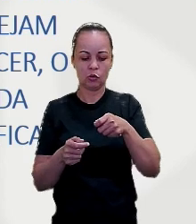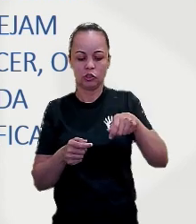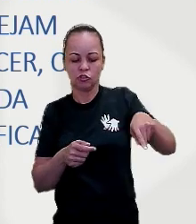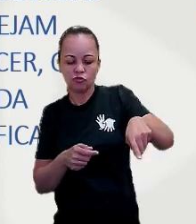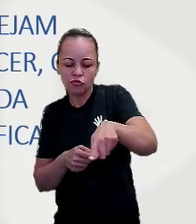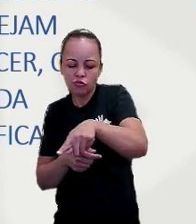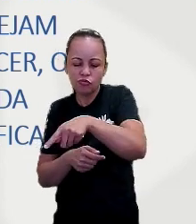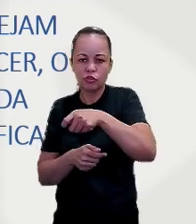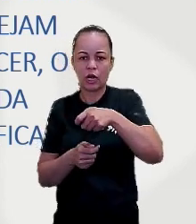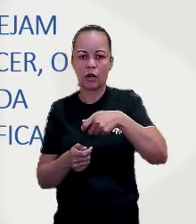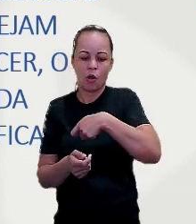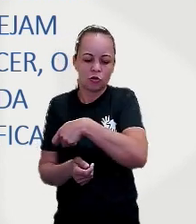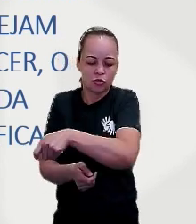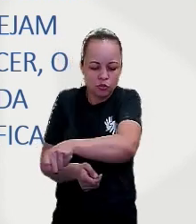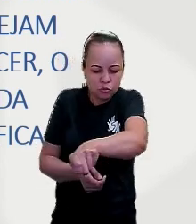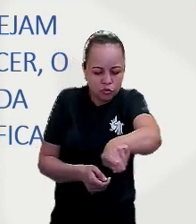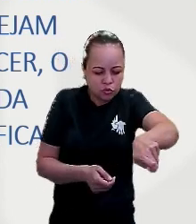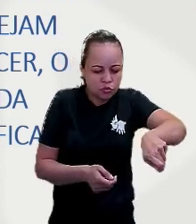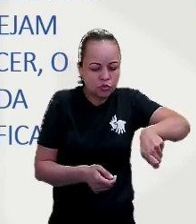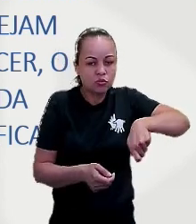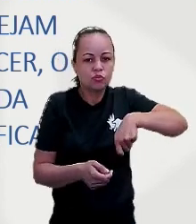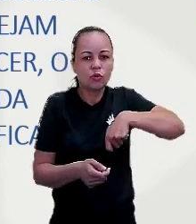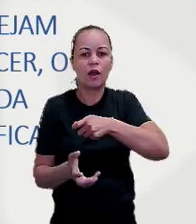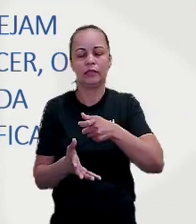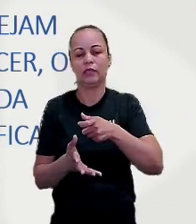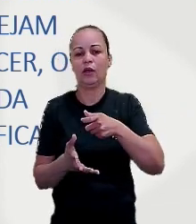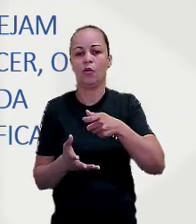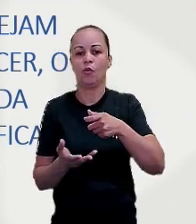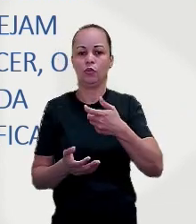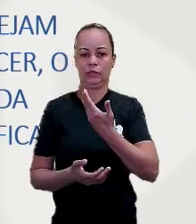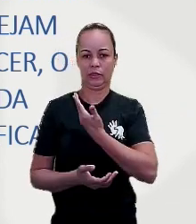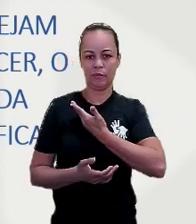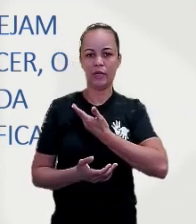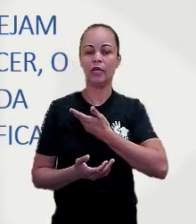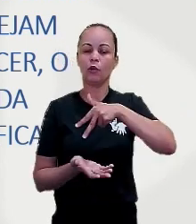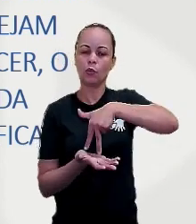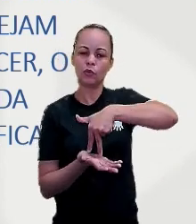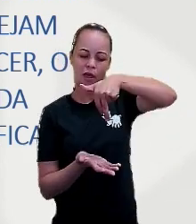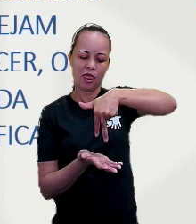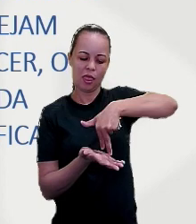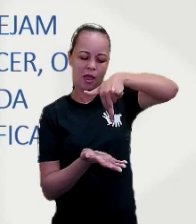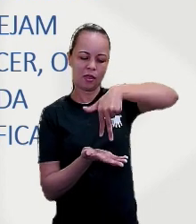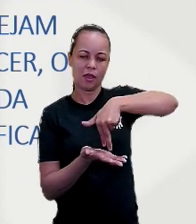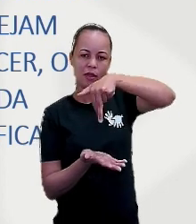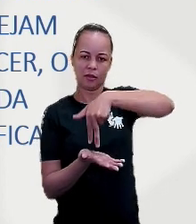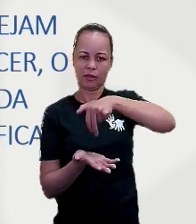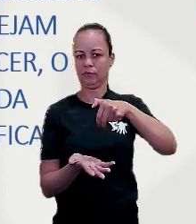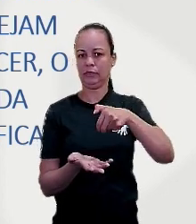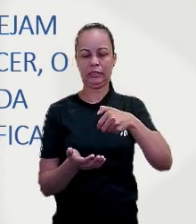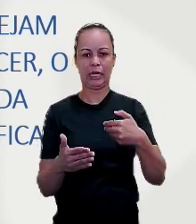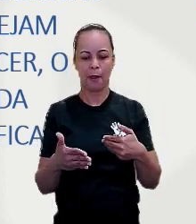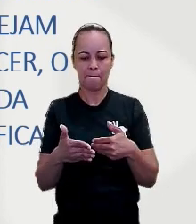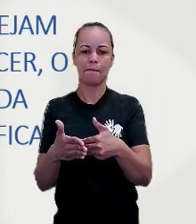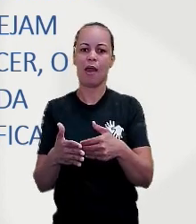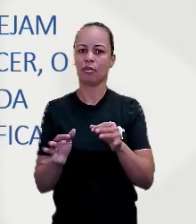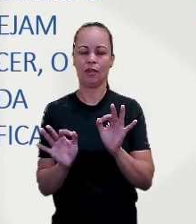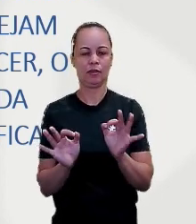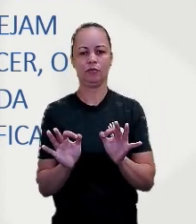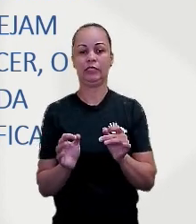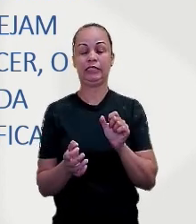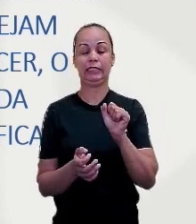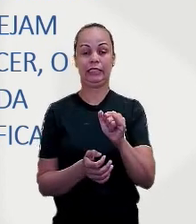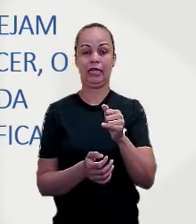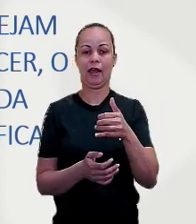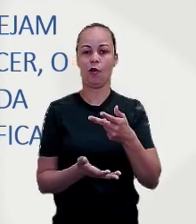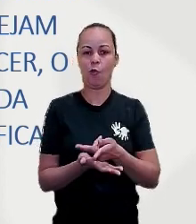a corda no chão, os colegas devem saltá-la sem que sejam atingidos. Se isso acontecer,